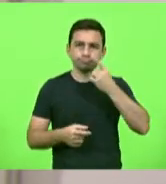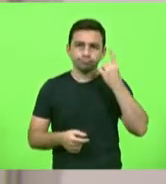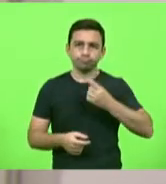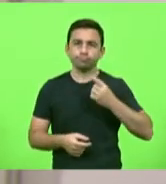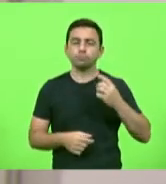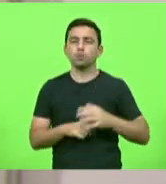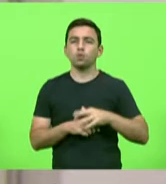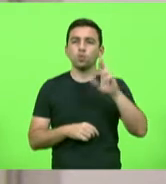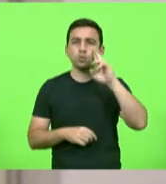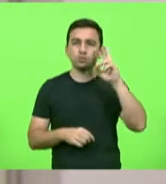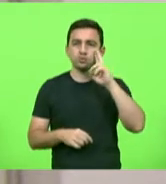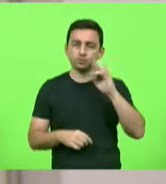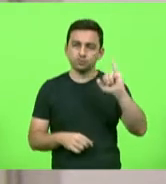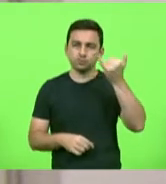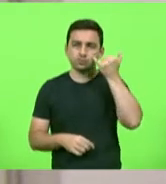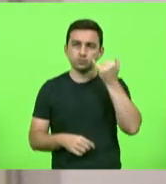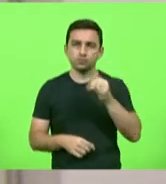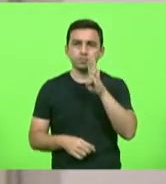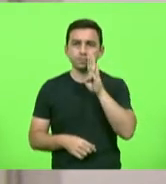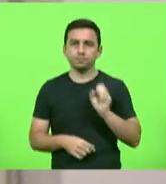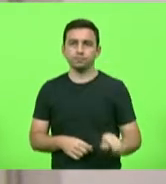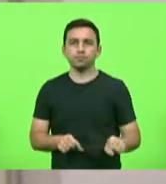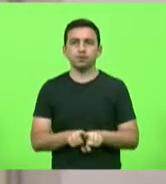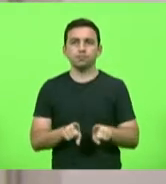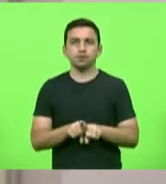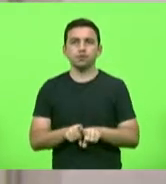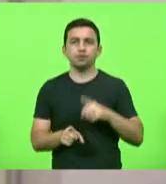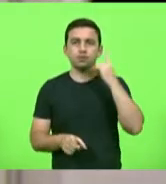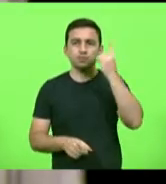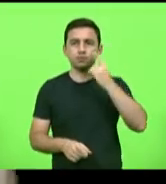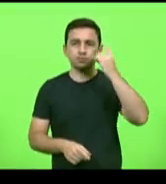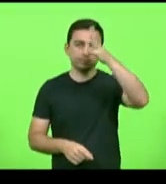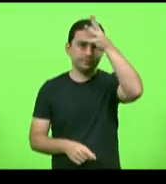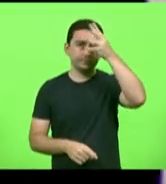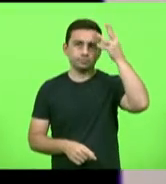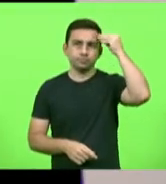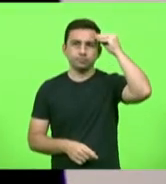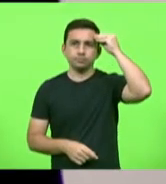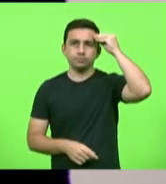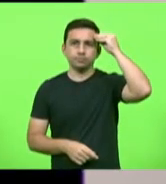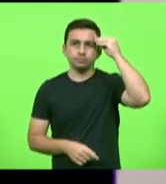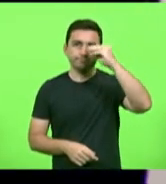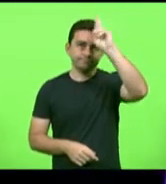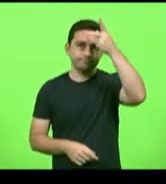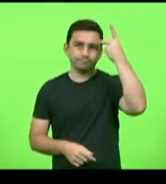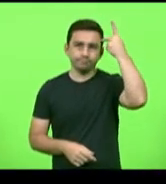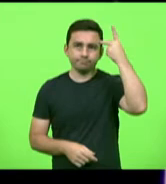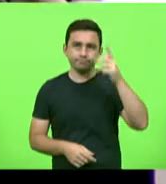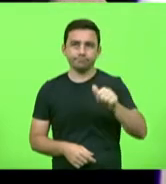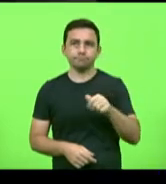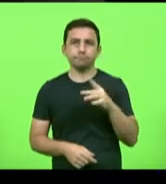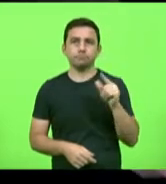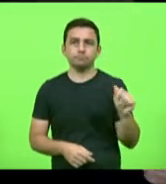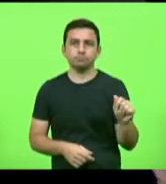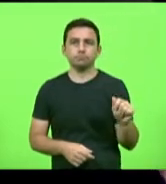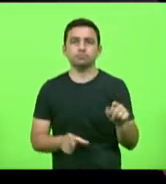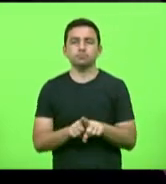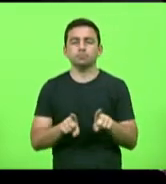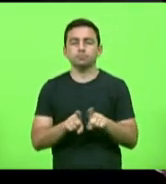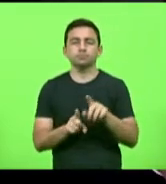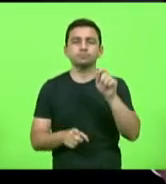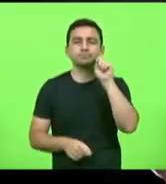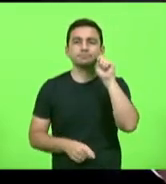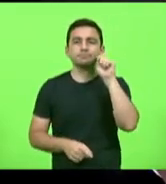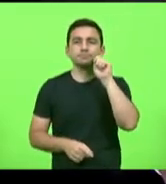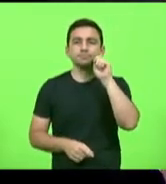Minotto, Gessé Lopes, Bruno Souza e pelas senhoras deputadas Luciane Carminati, Paulinha, Ada Faraco de Luca e Ana Carolina